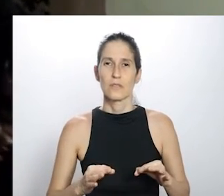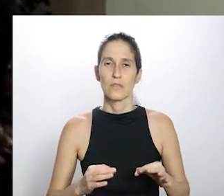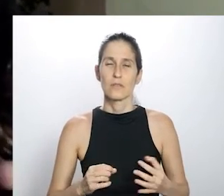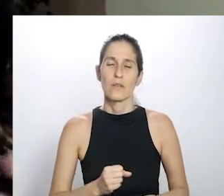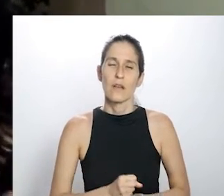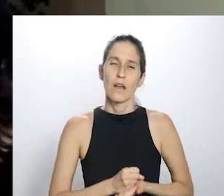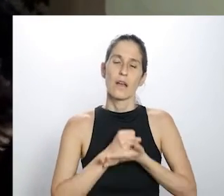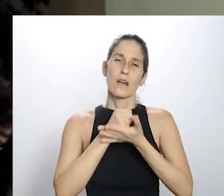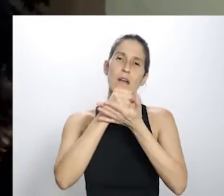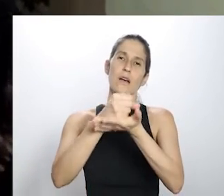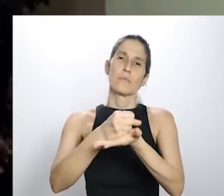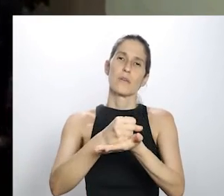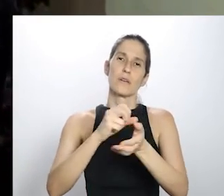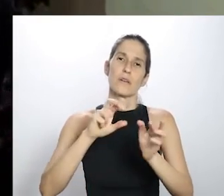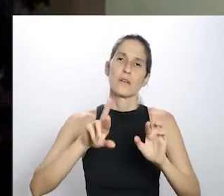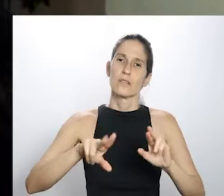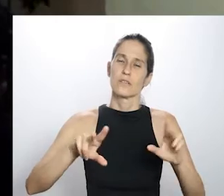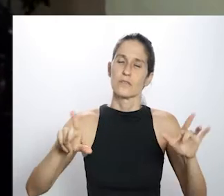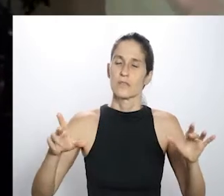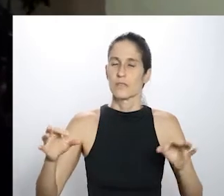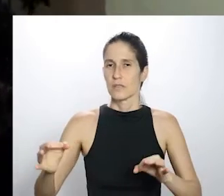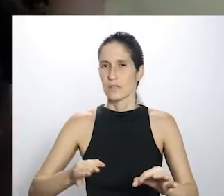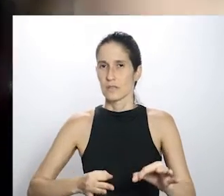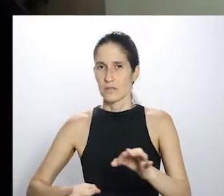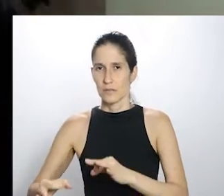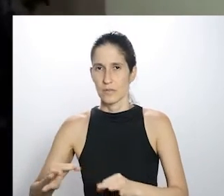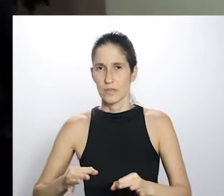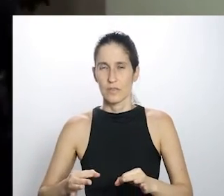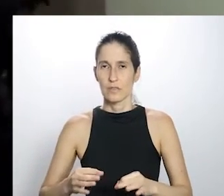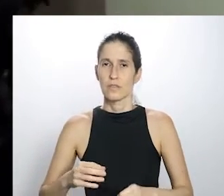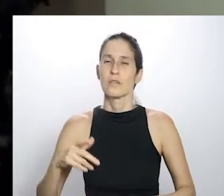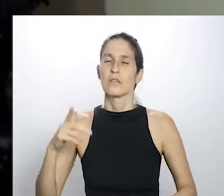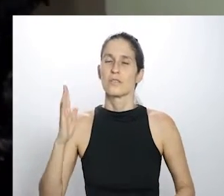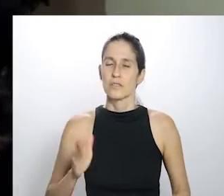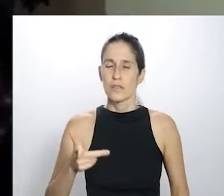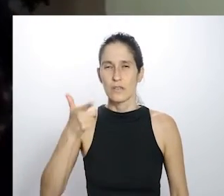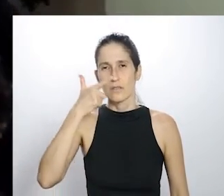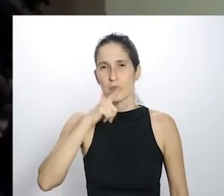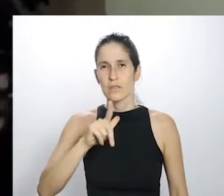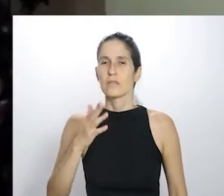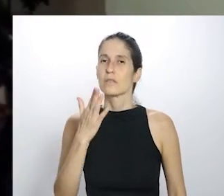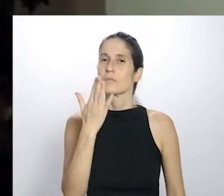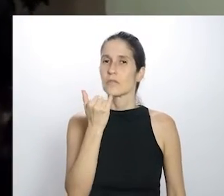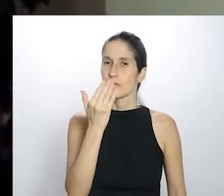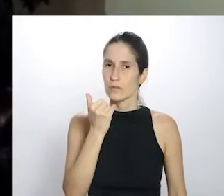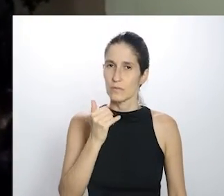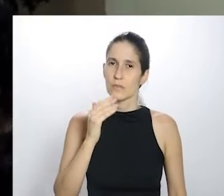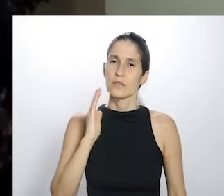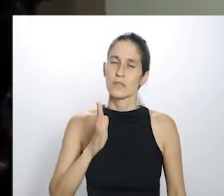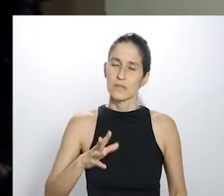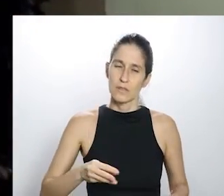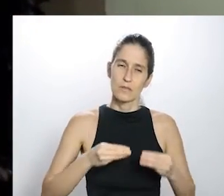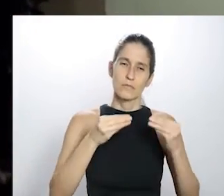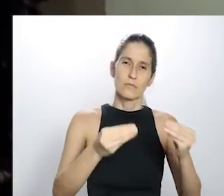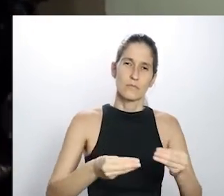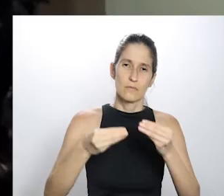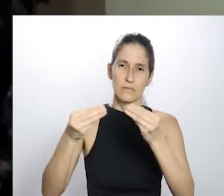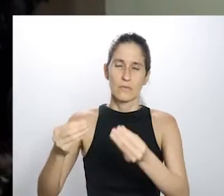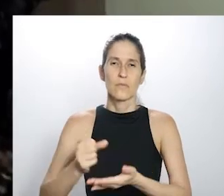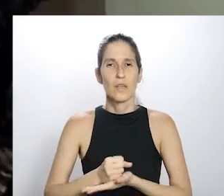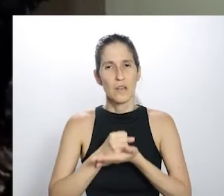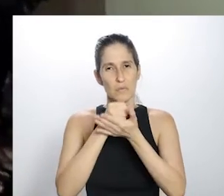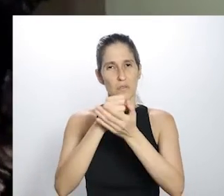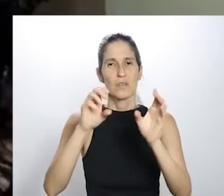ser um braço para outras campanhas. A gente arrecadou algumas toneladas de alimento,